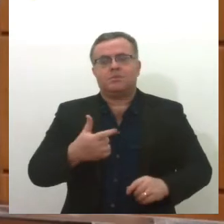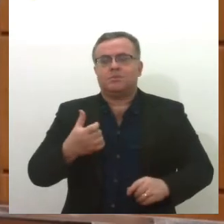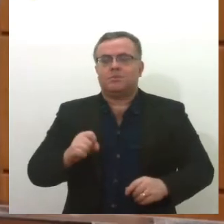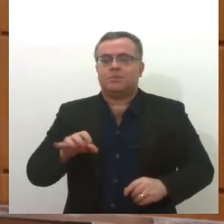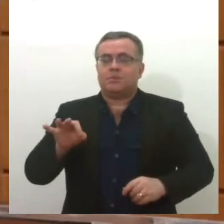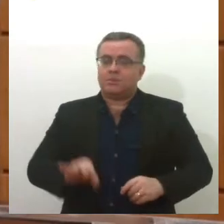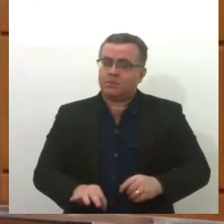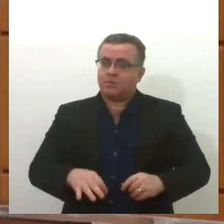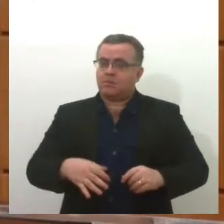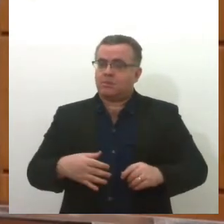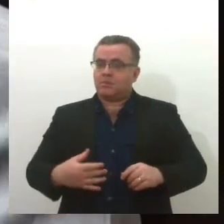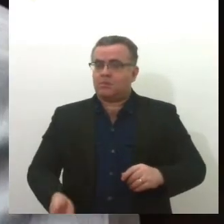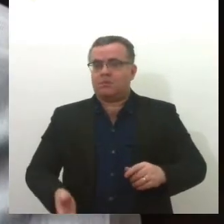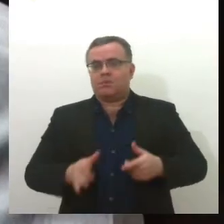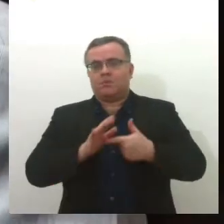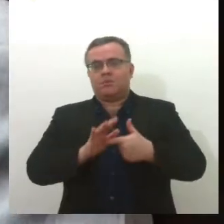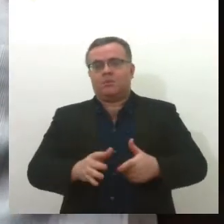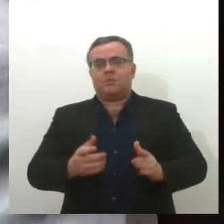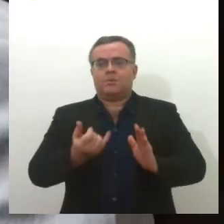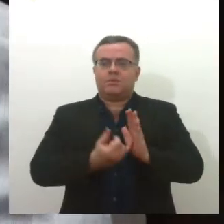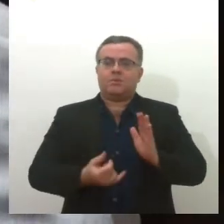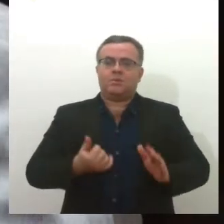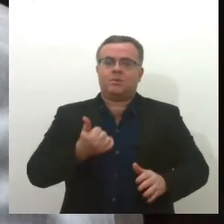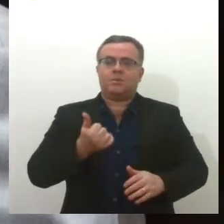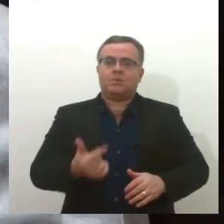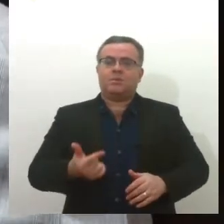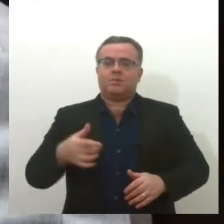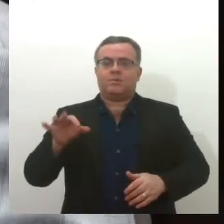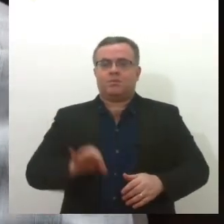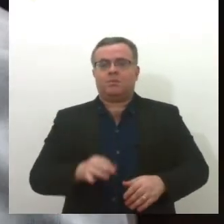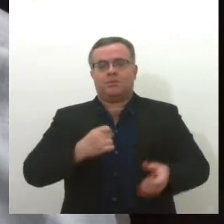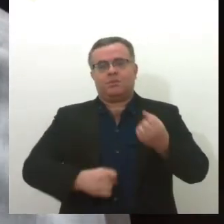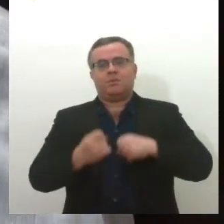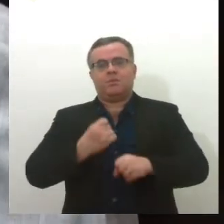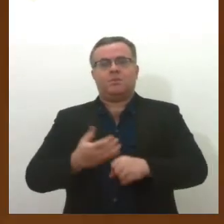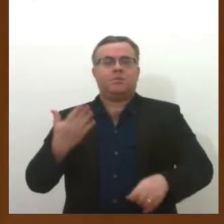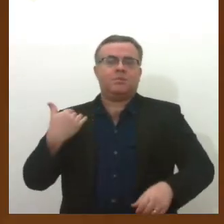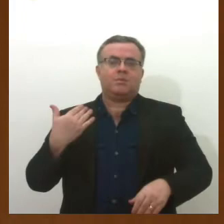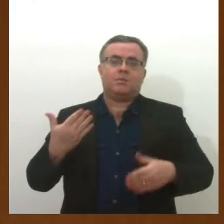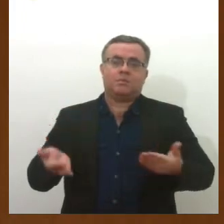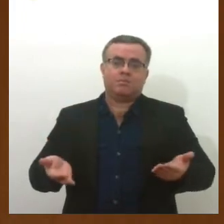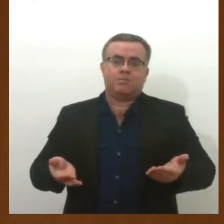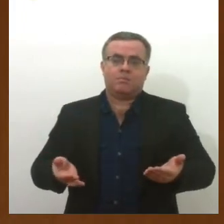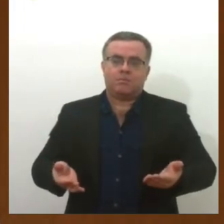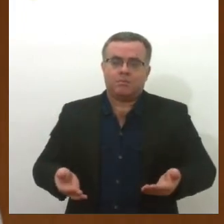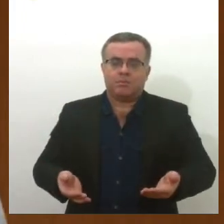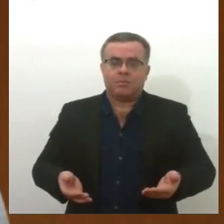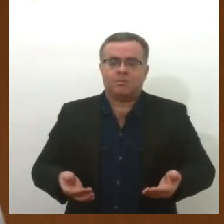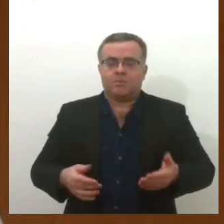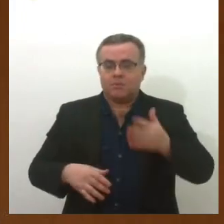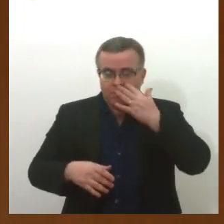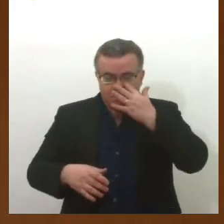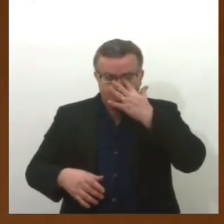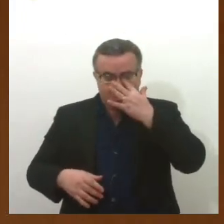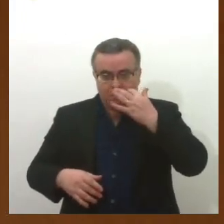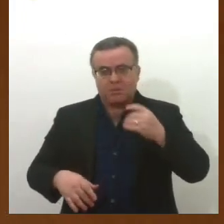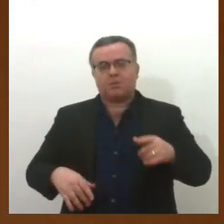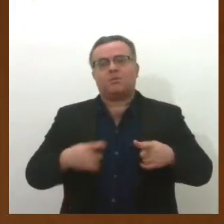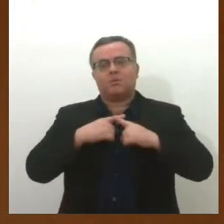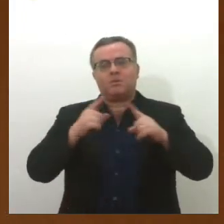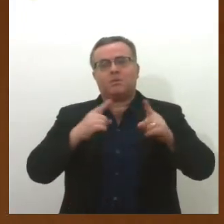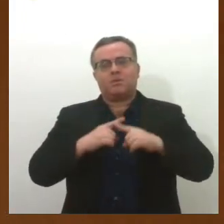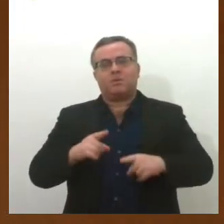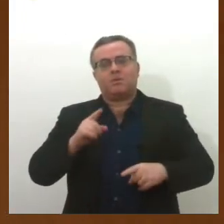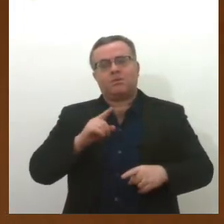contra uma inflação de 12% no ano passado. Geógio criticou ainda o tratamento do